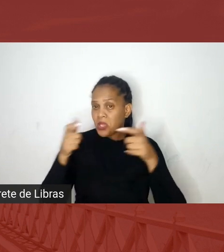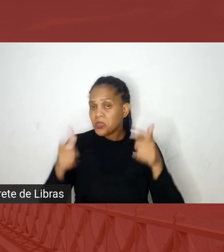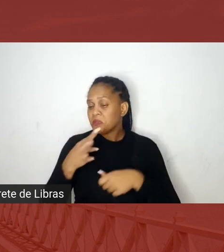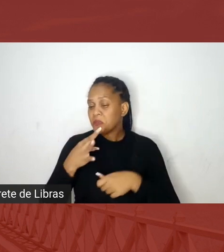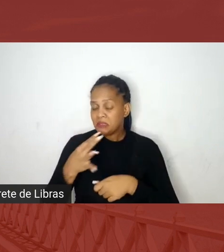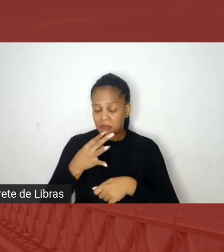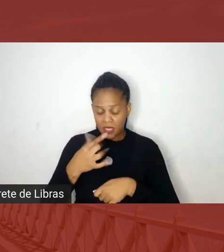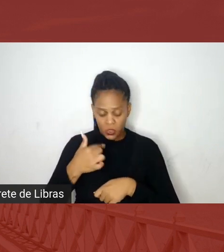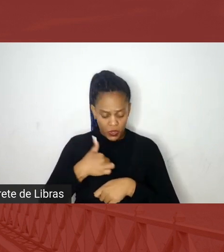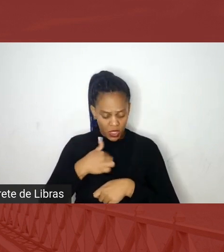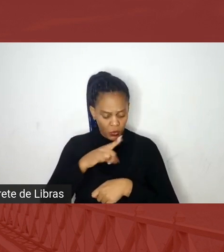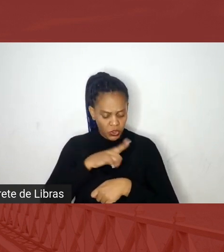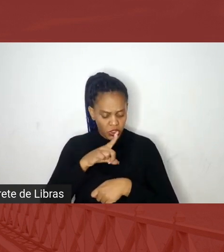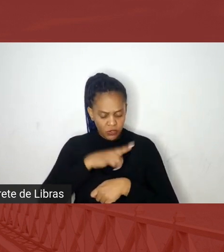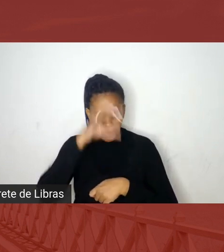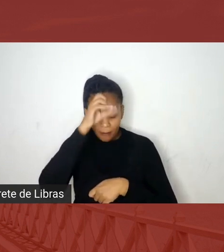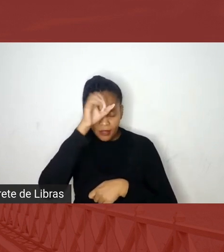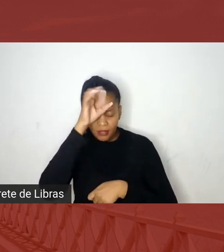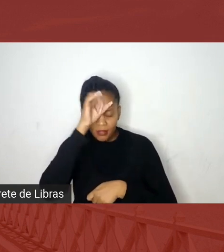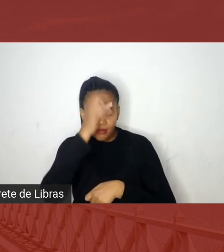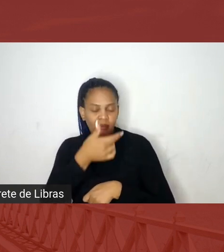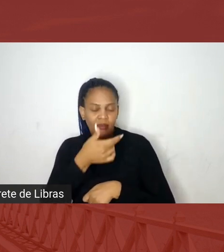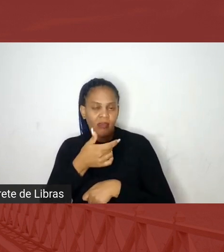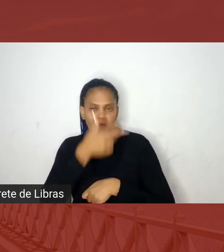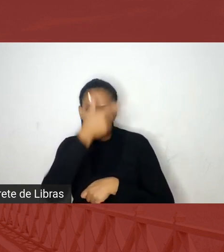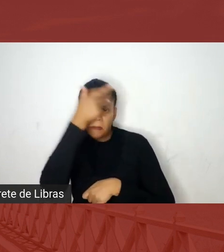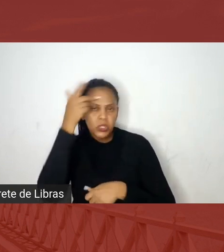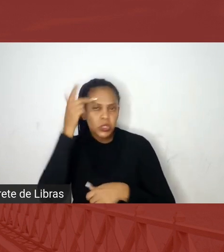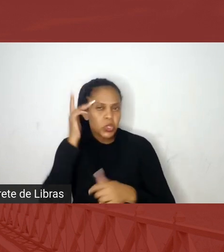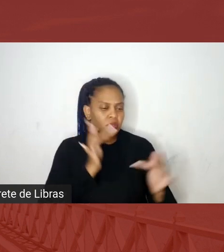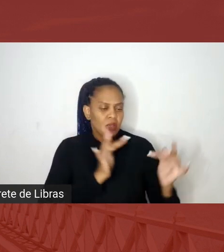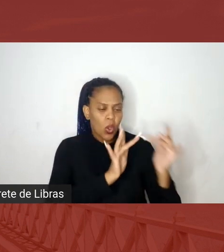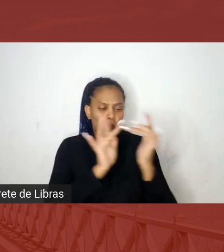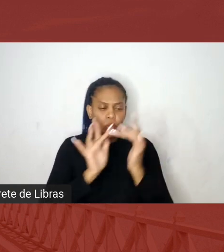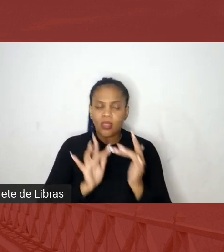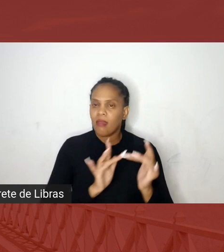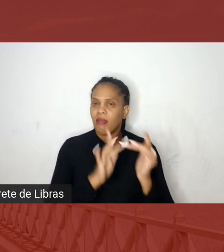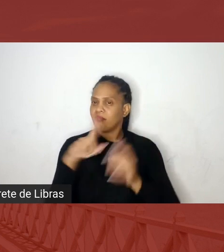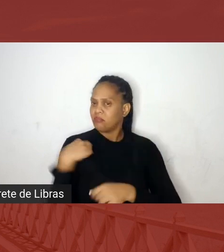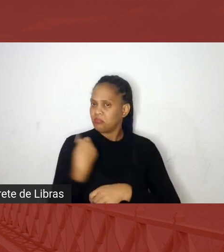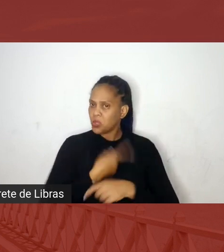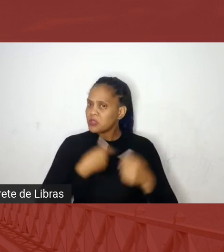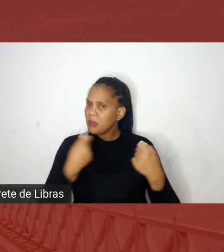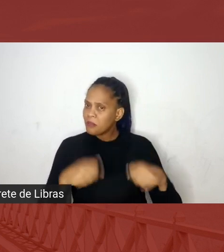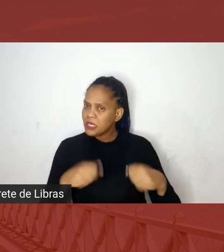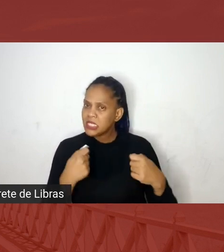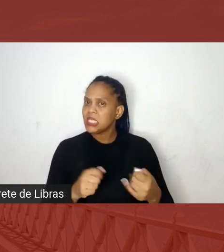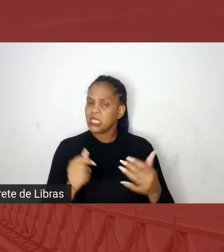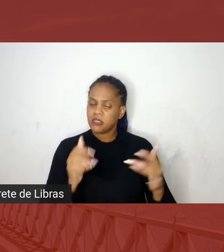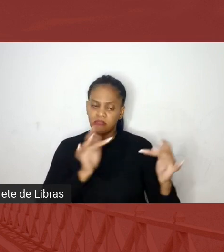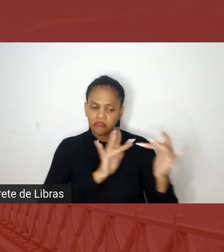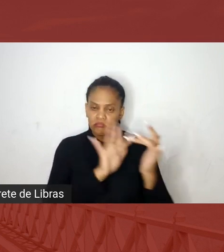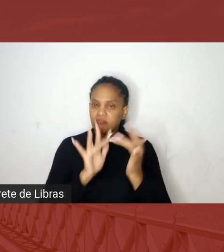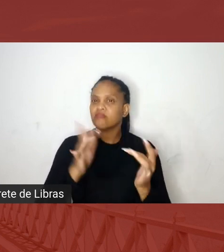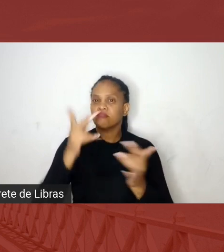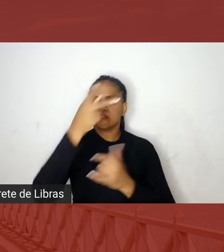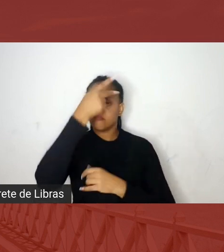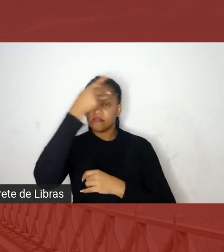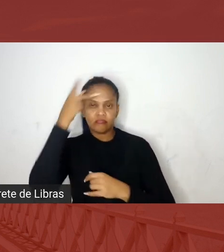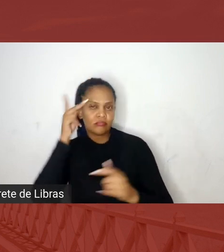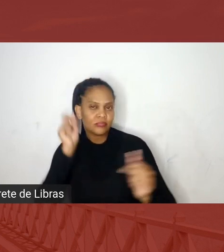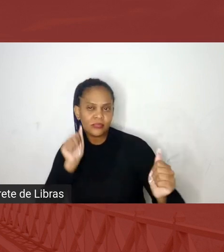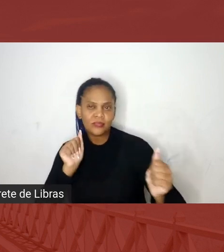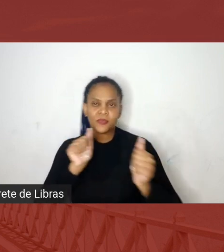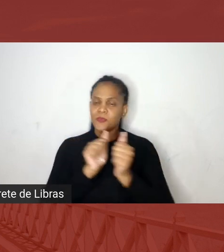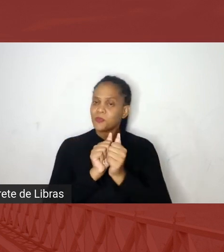peguei, que eu conheci, assim, foi pessoas que eu convivi, a gente tem que estar convivendo com os mestres da cultura popular, mas conviver mesmo, estar junto, entender ali,